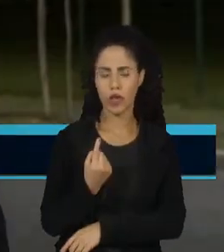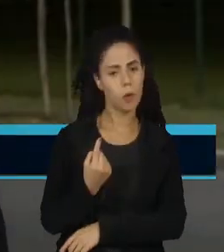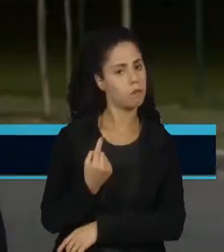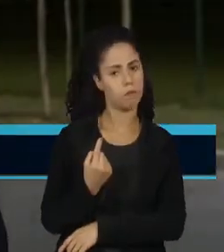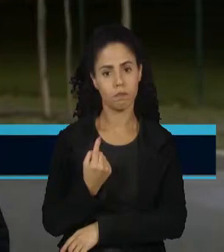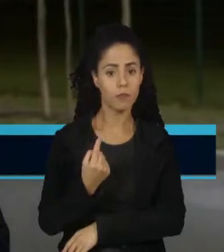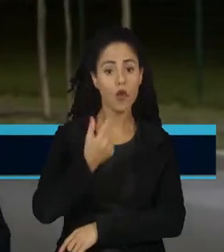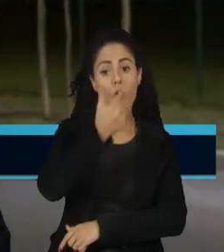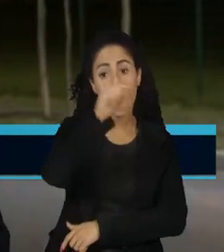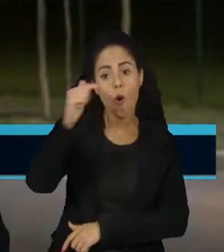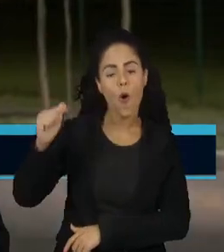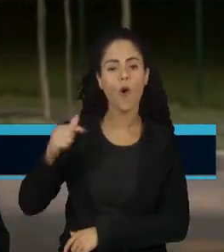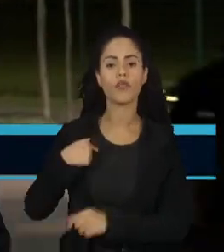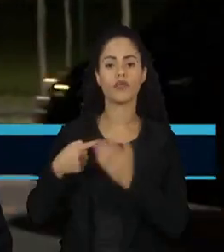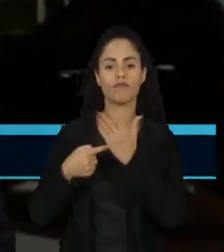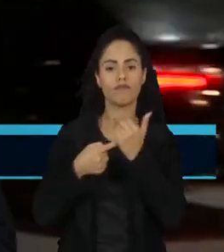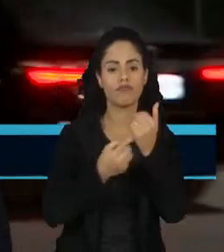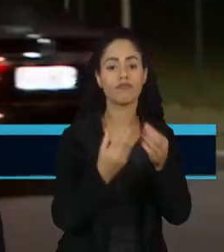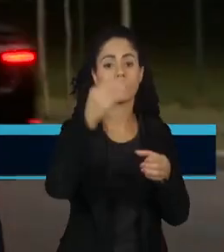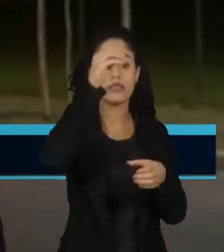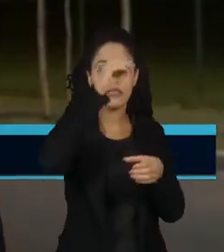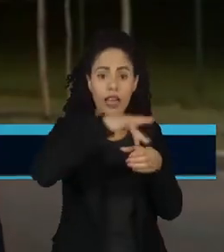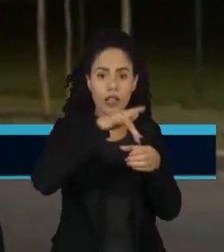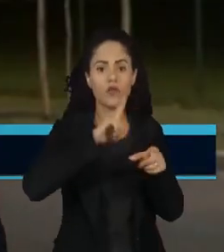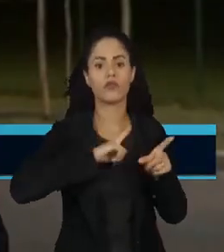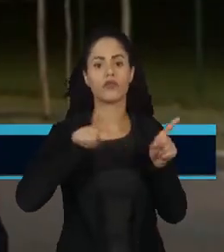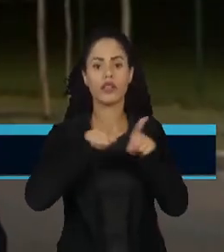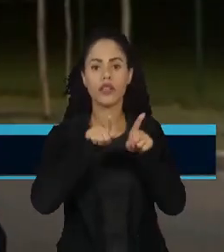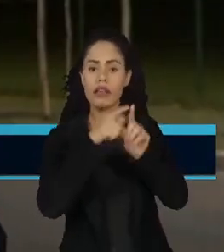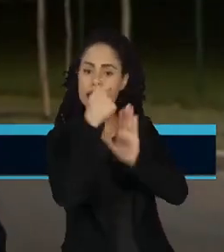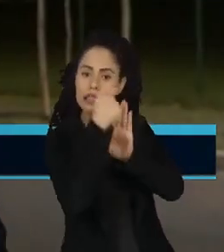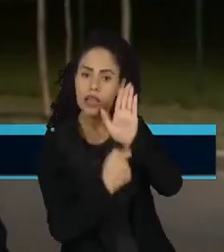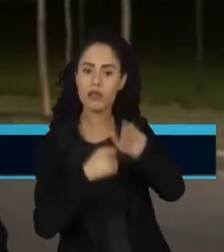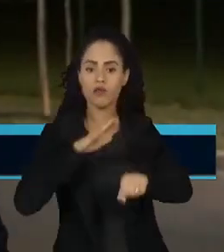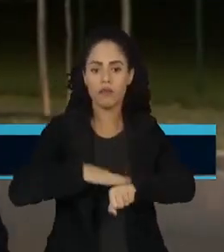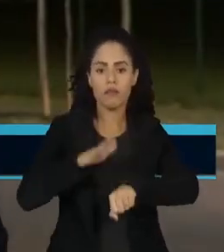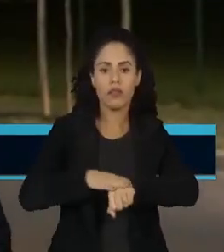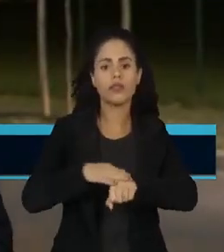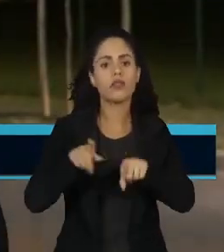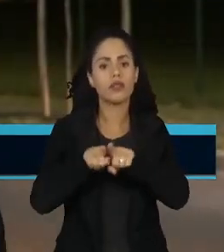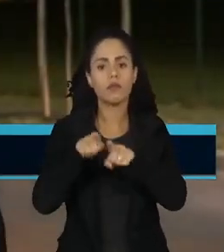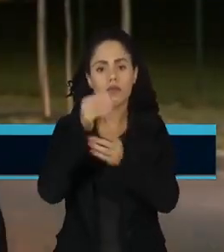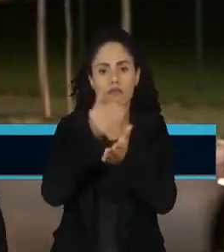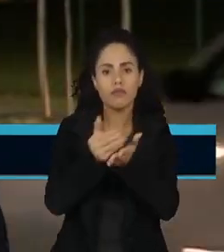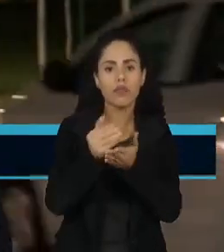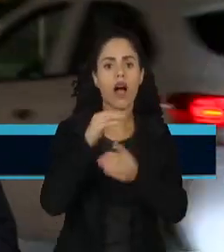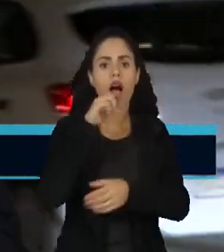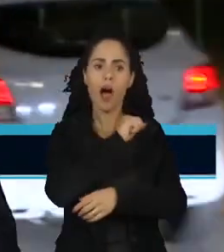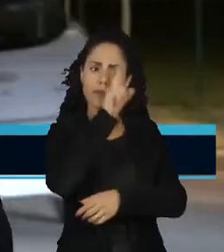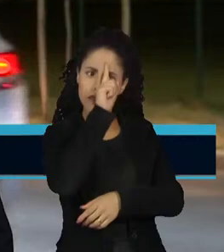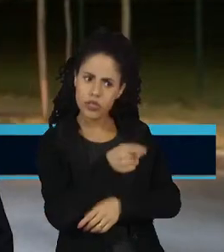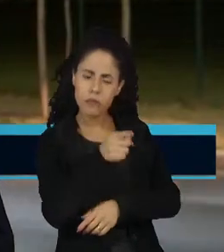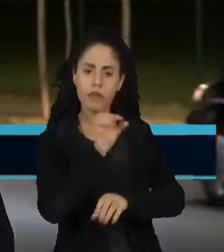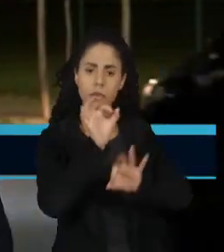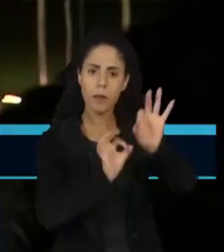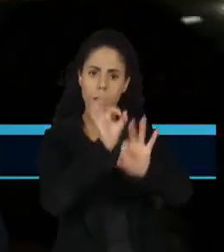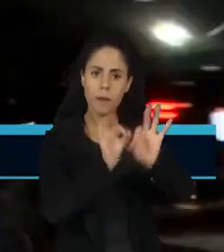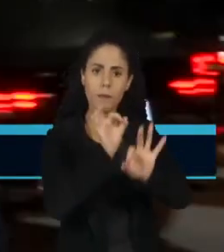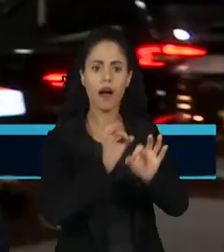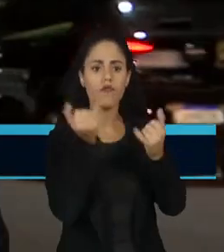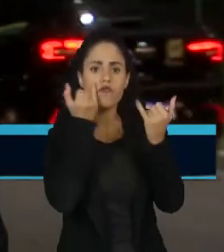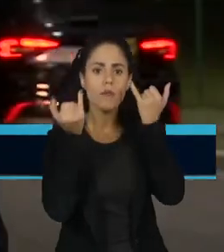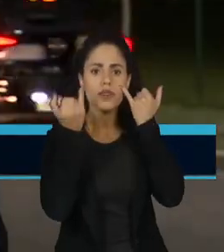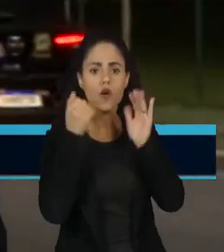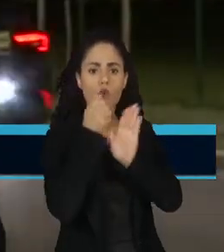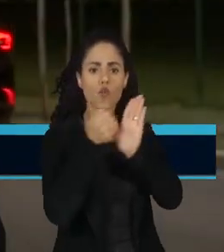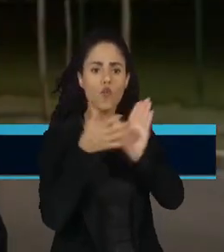Várias outras ferramentas capazes de criar textos e executar tarefas a partir de um simples comando e uma extensa base de dados